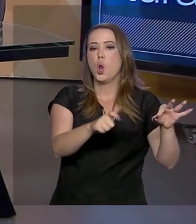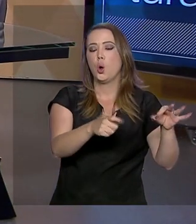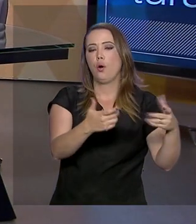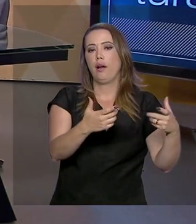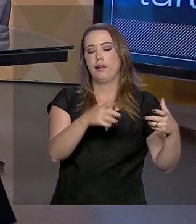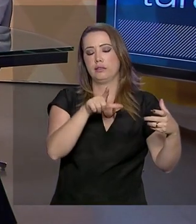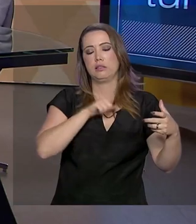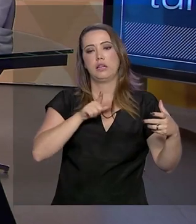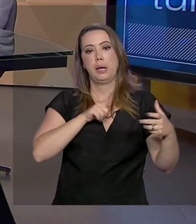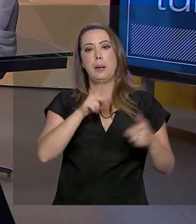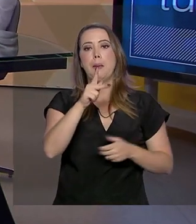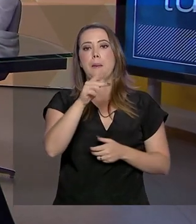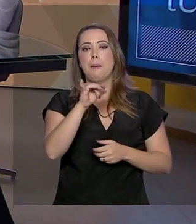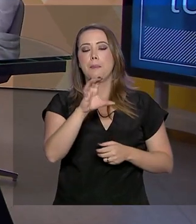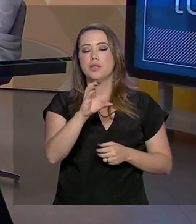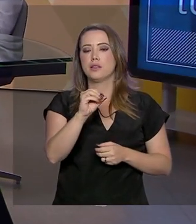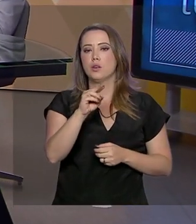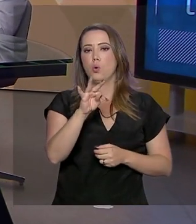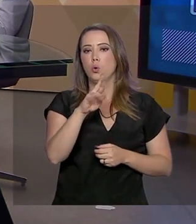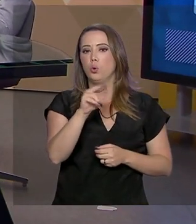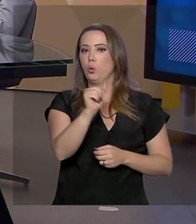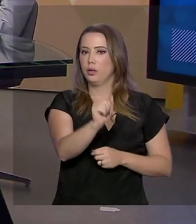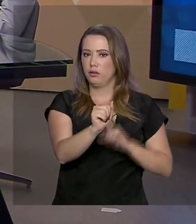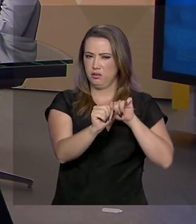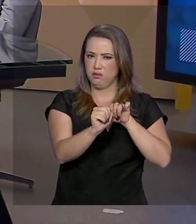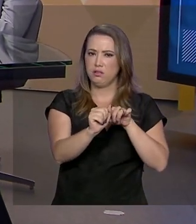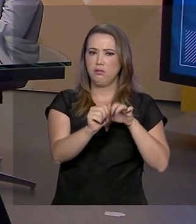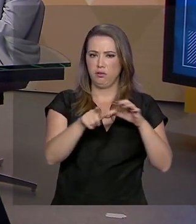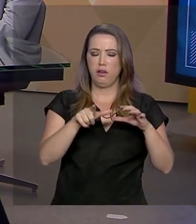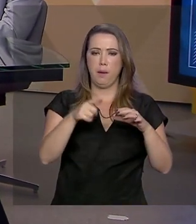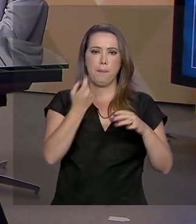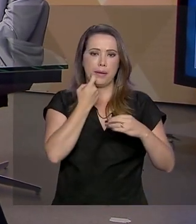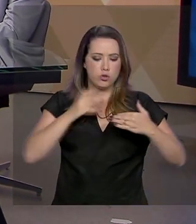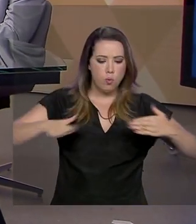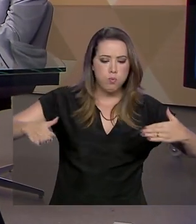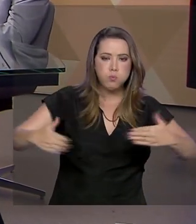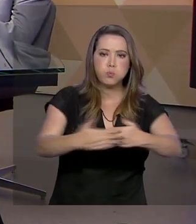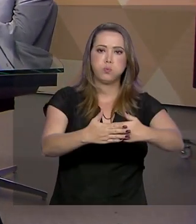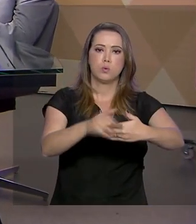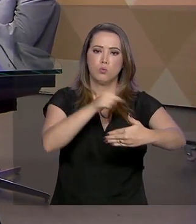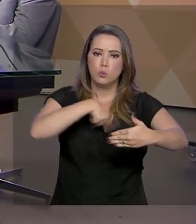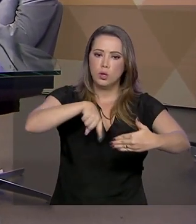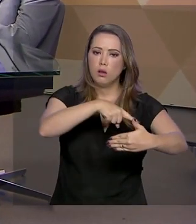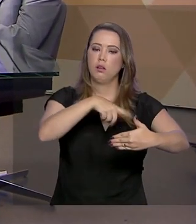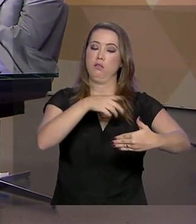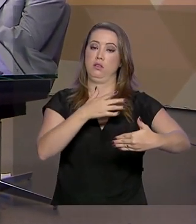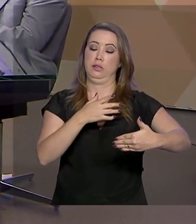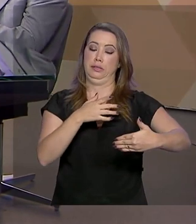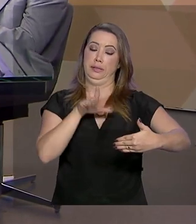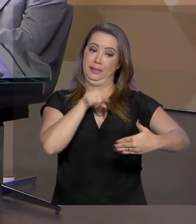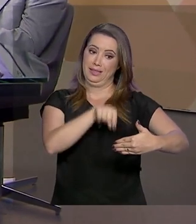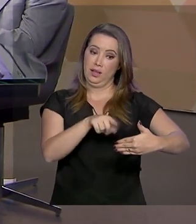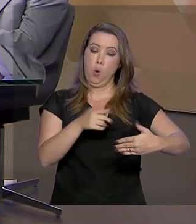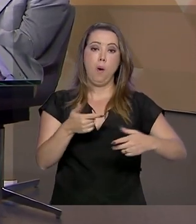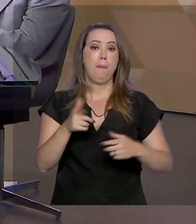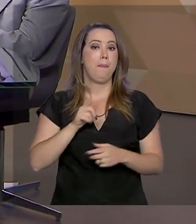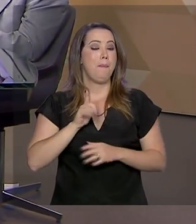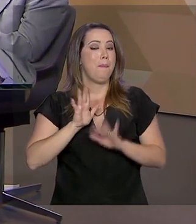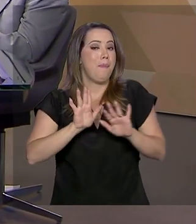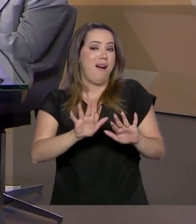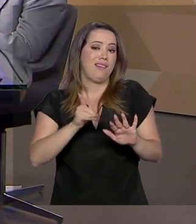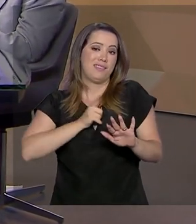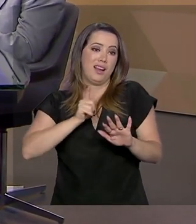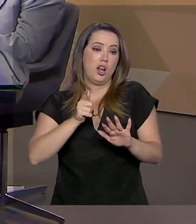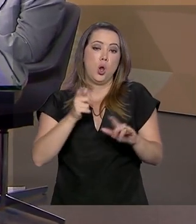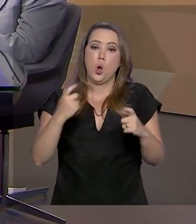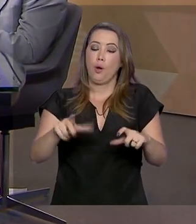piscicultura, de produtores de aquicultura, mas existem regiões que não existem isso. Nessas regiões, realmente, o pescado é mais